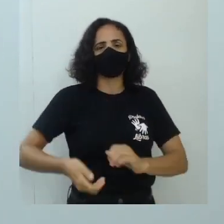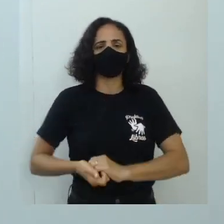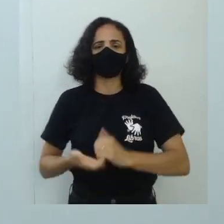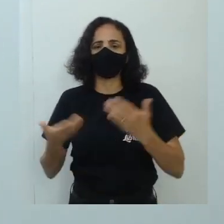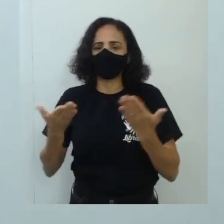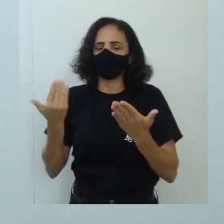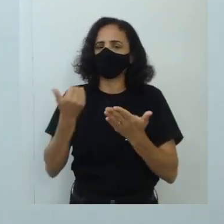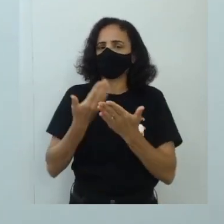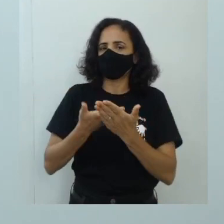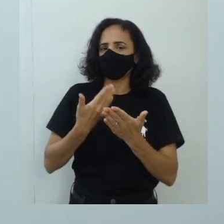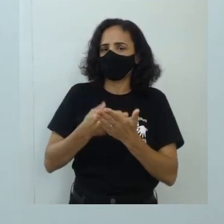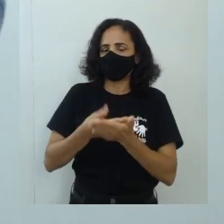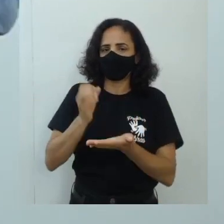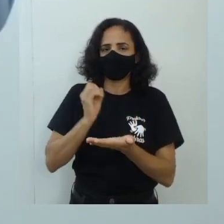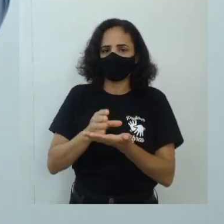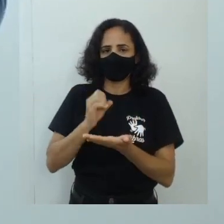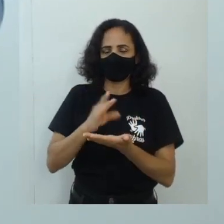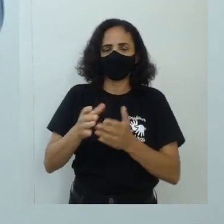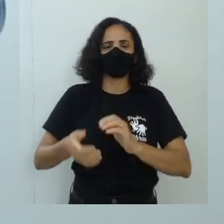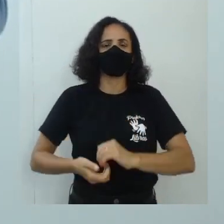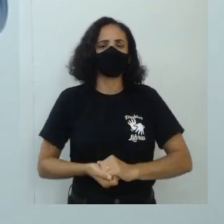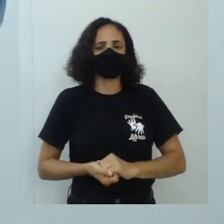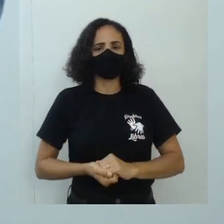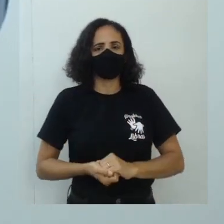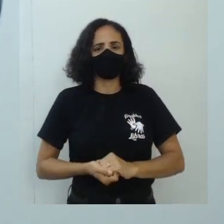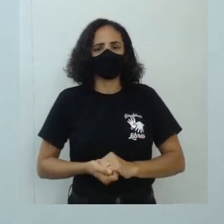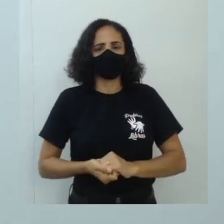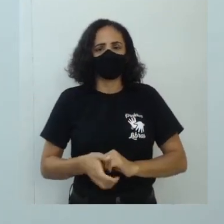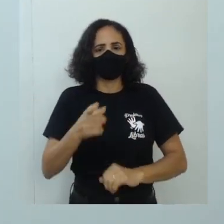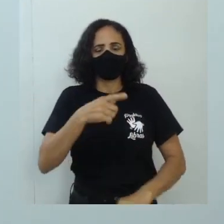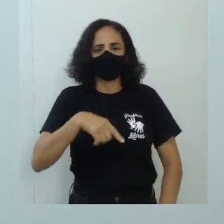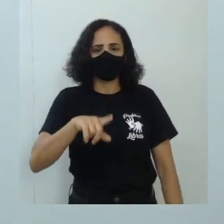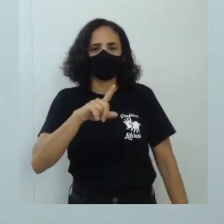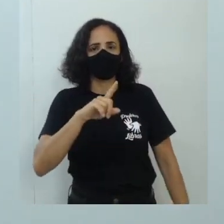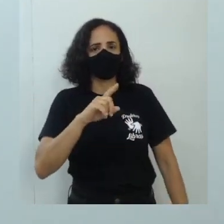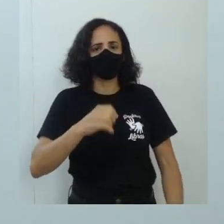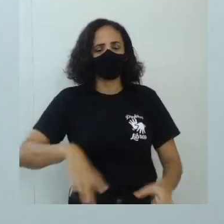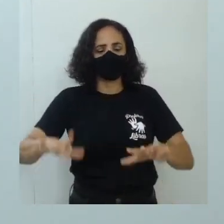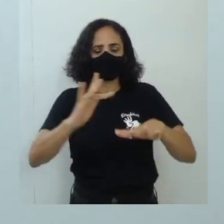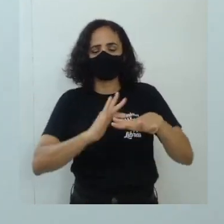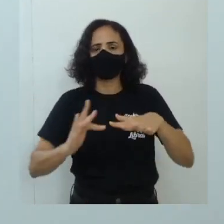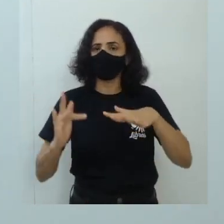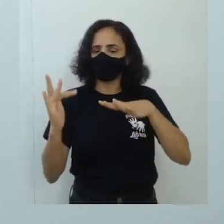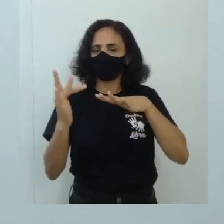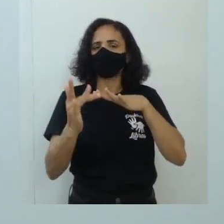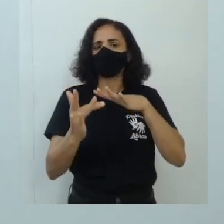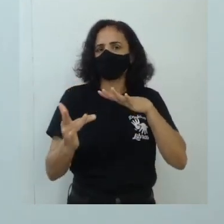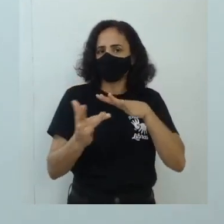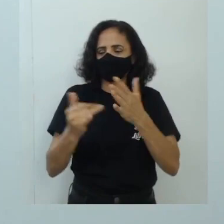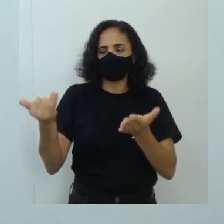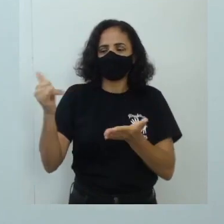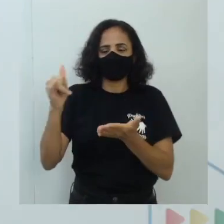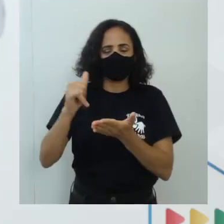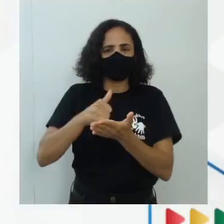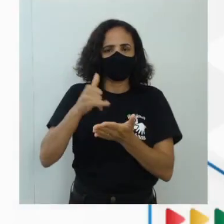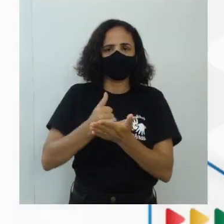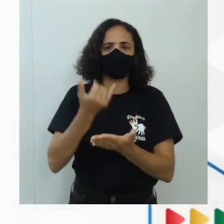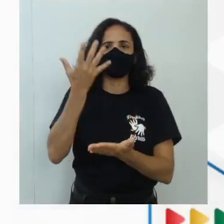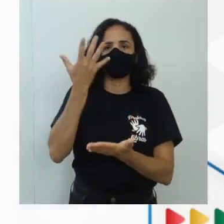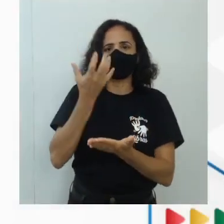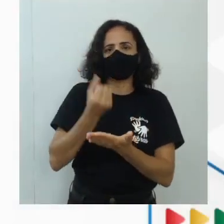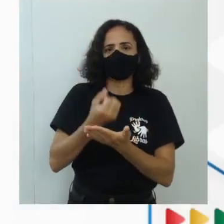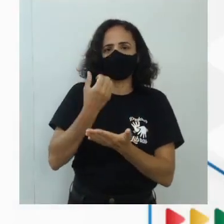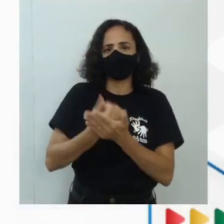essa aula especial do EducaPE. Não esqueçam de irem até as nossas redes sociais e se inscreverem lá, seja